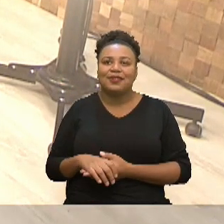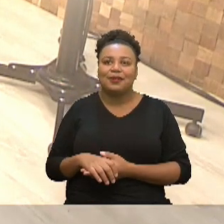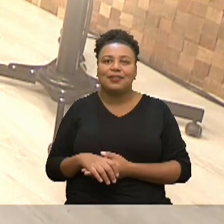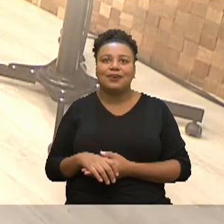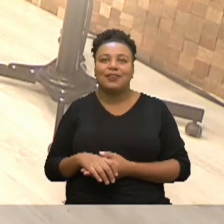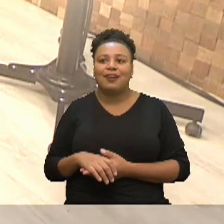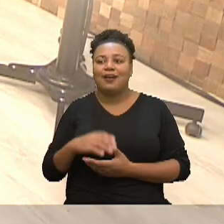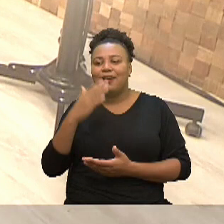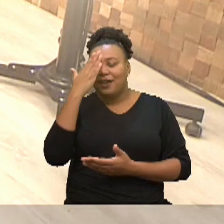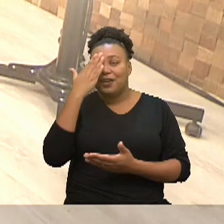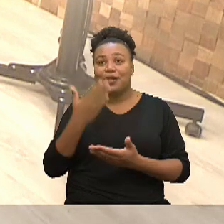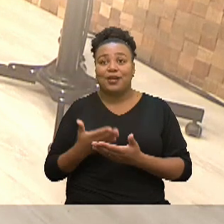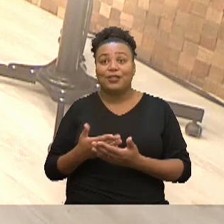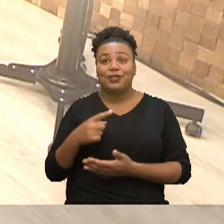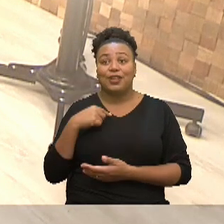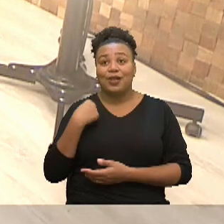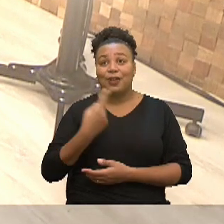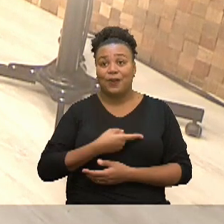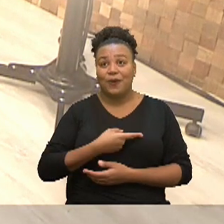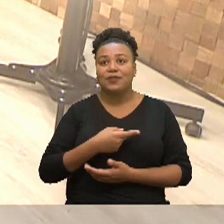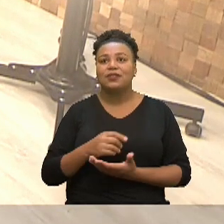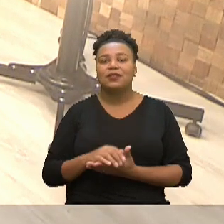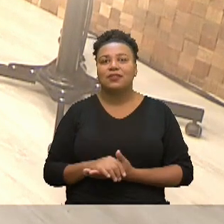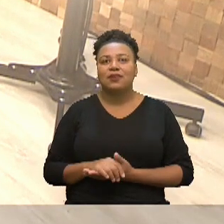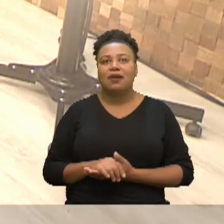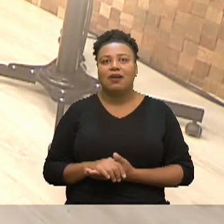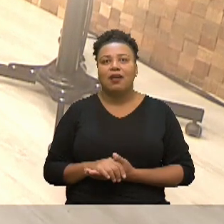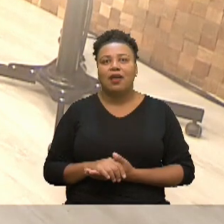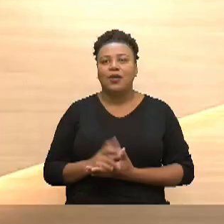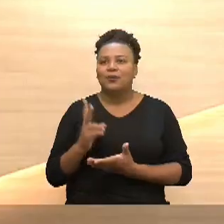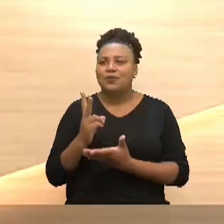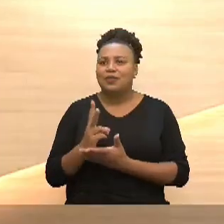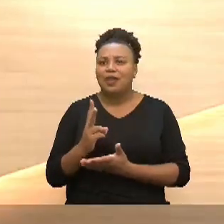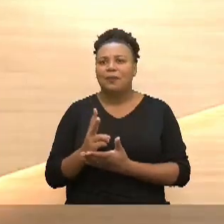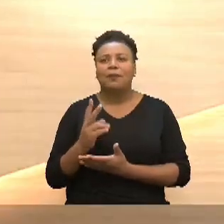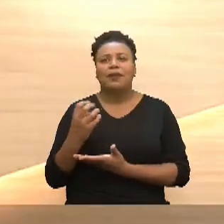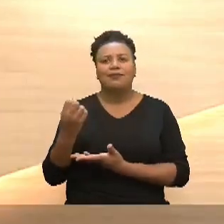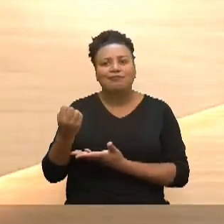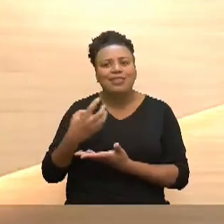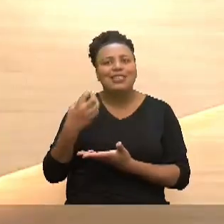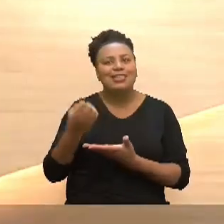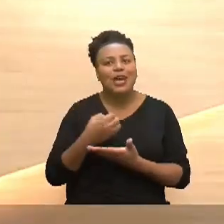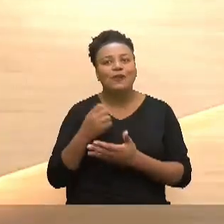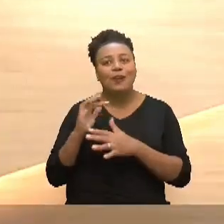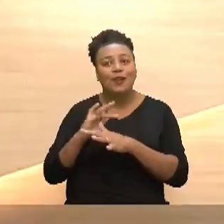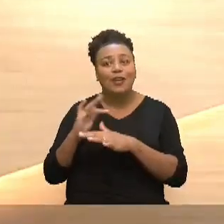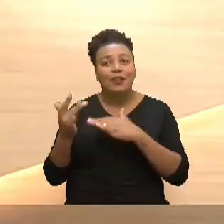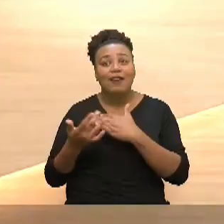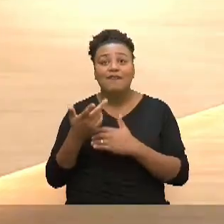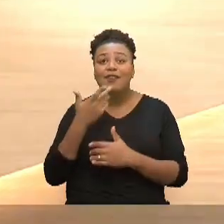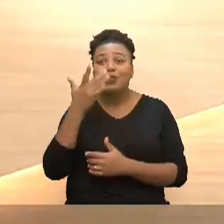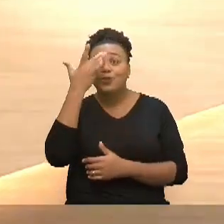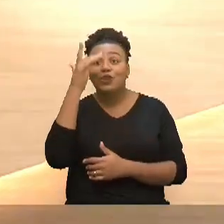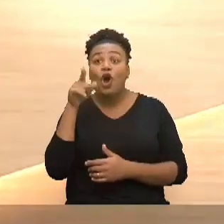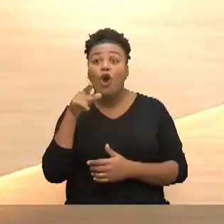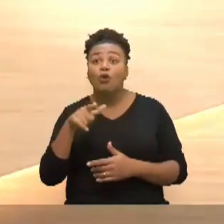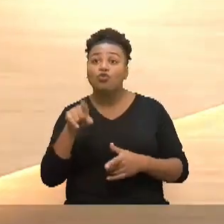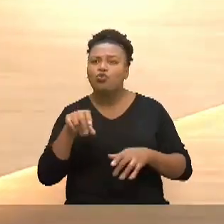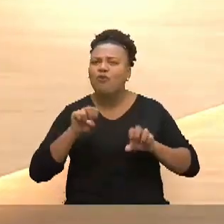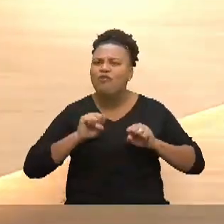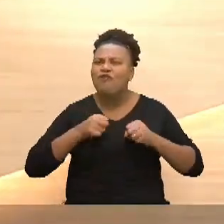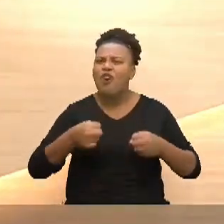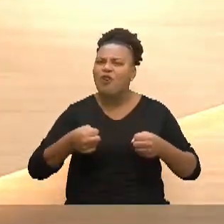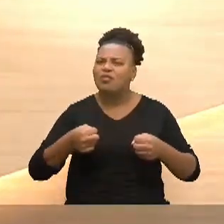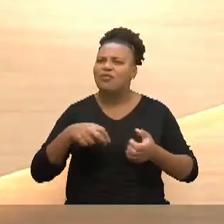acreditar em nós né e eu sempre recebo muitas mensagens nas minhas redes sociais assim ah eu não sei da onde tu tira tanta